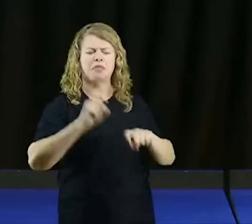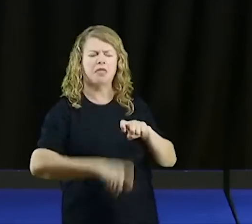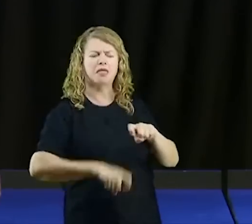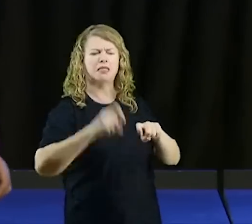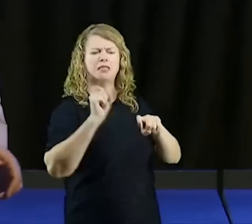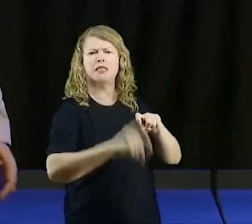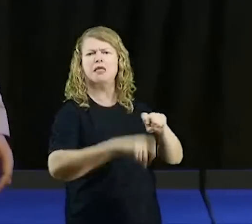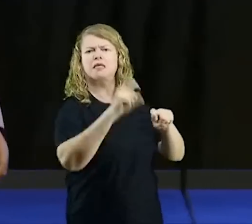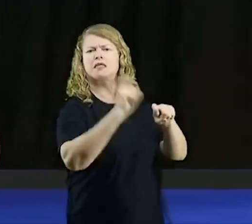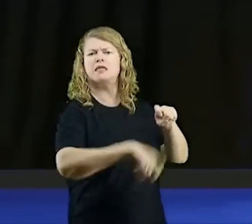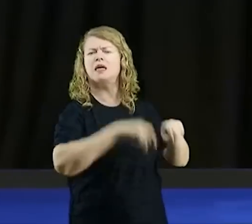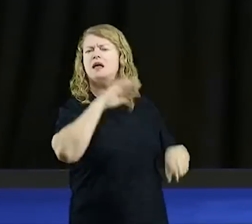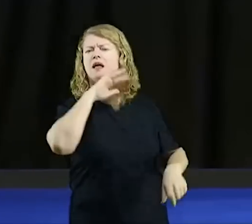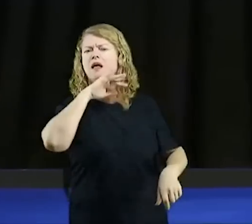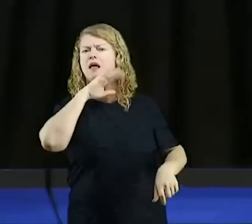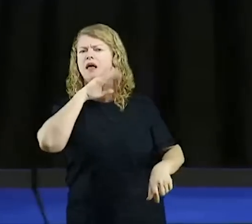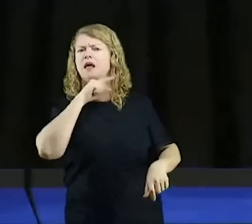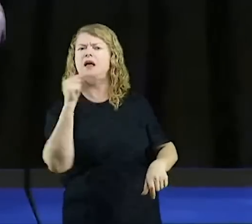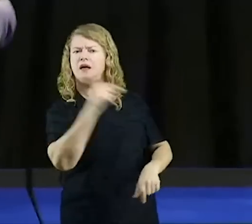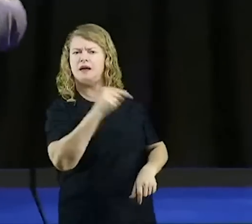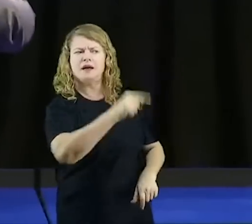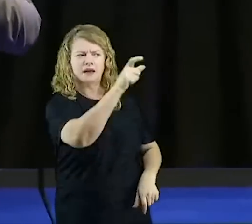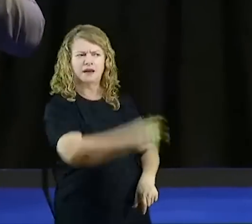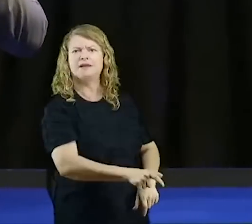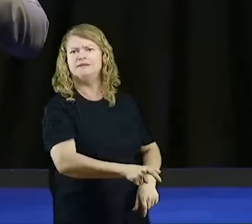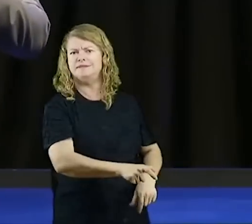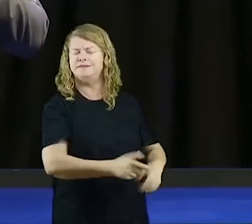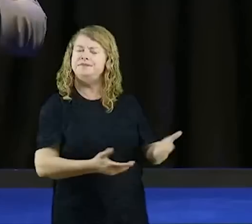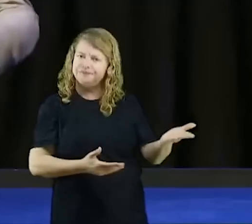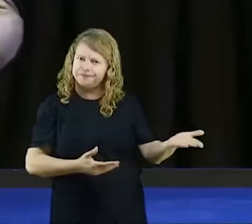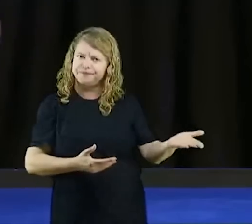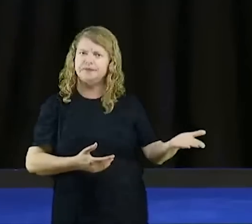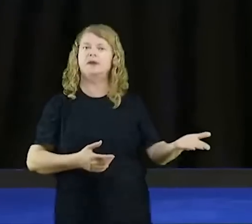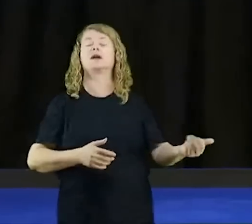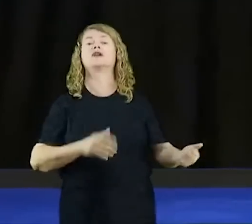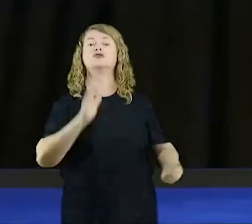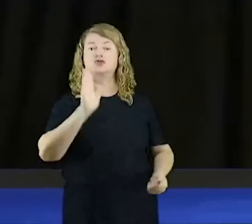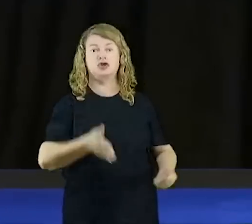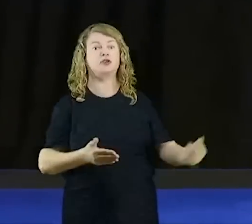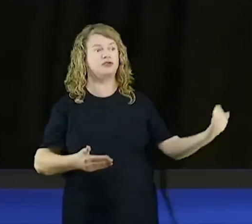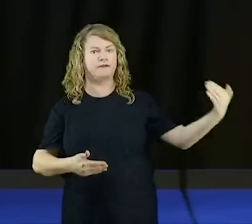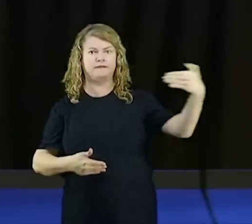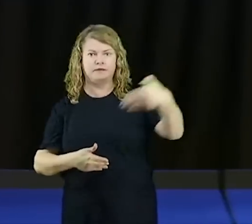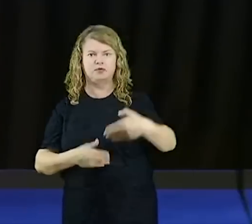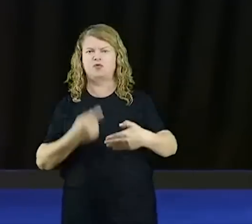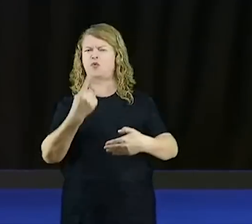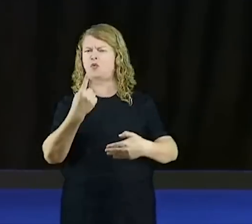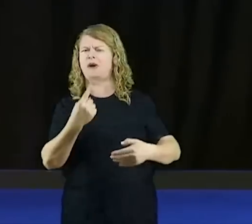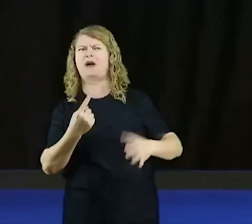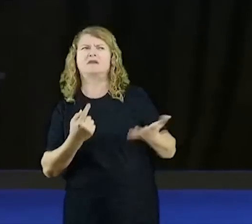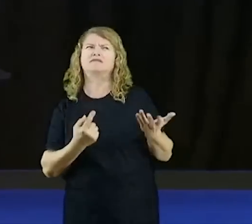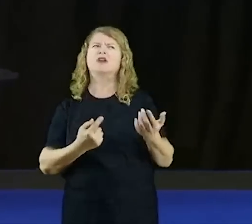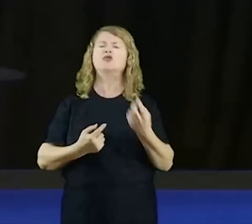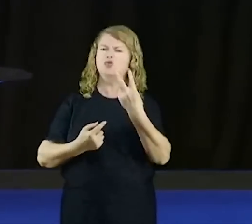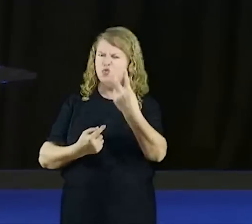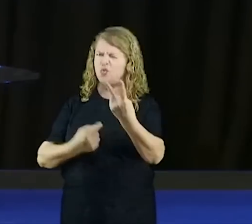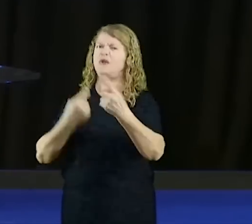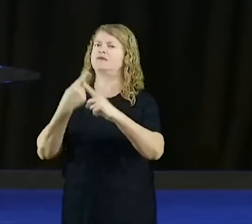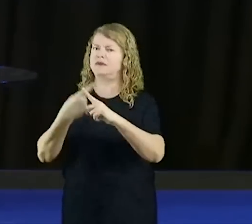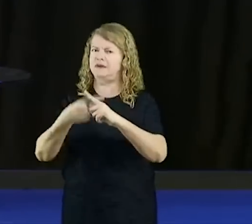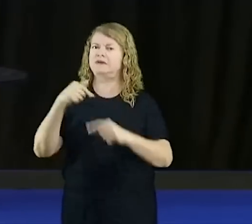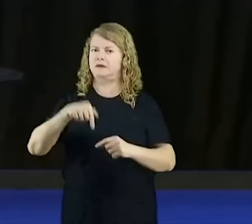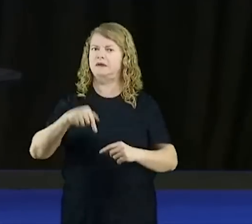imoral. E ele já tinha vindo uma ou duas vezes no culto, me chamaram para ir na casa